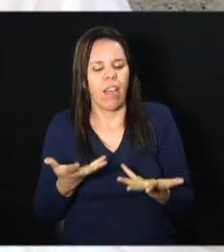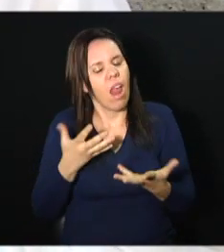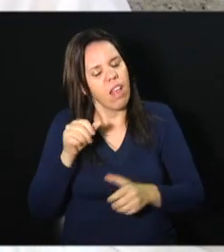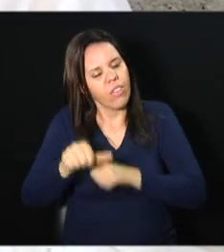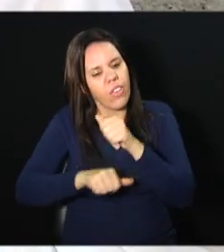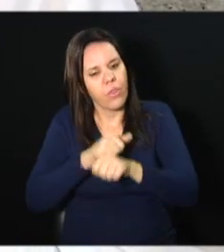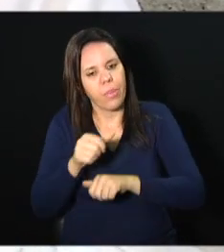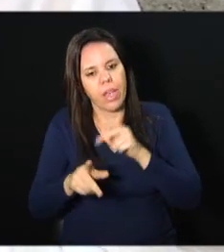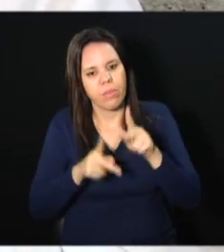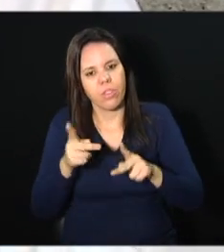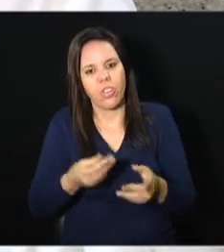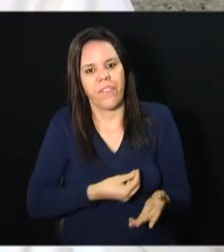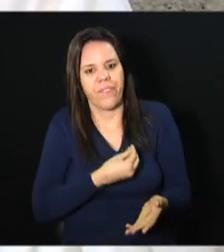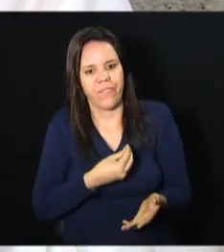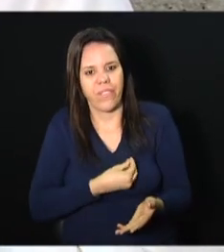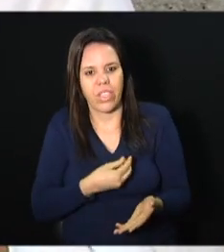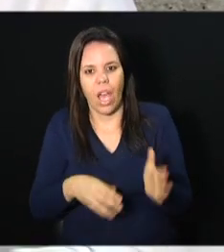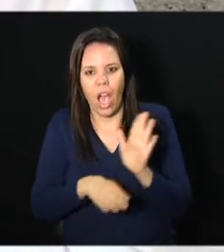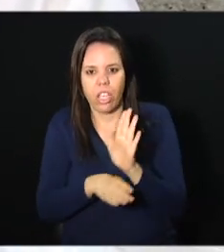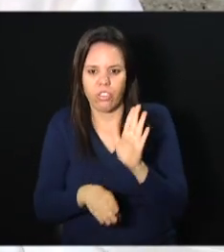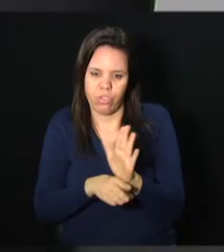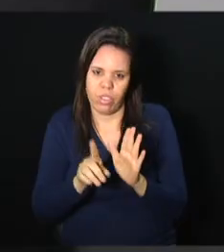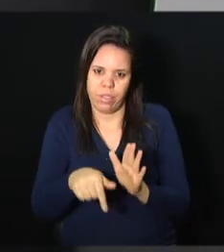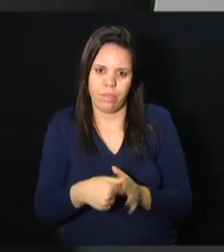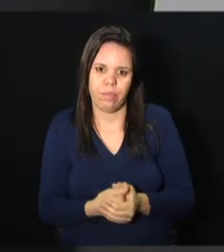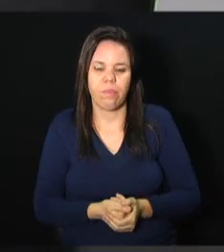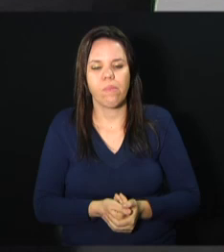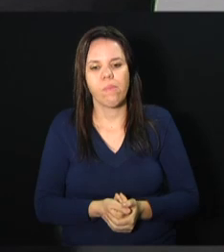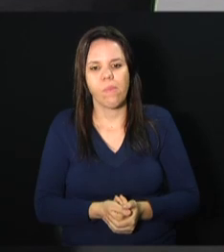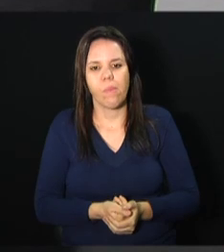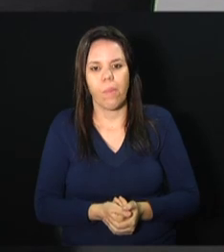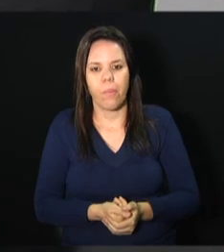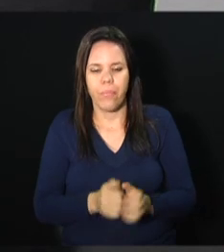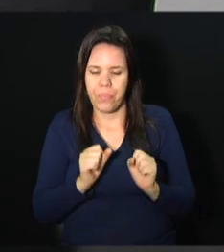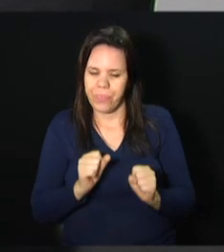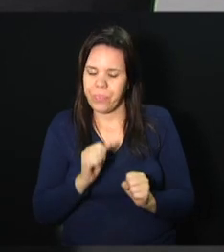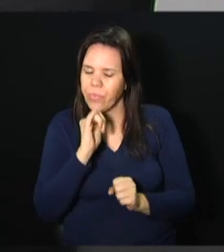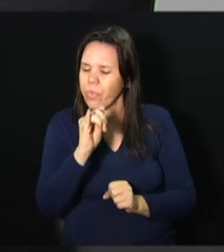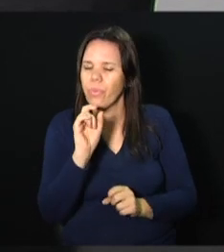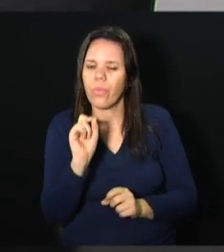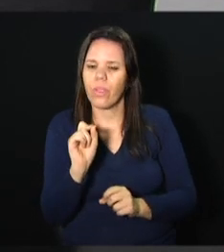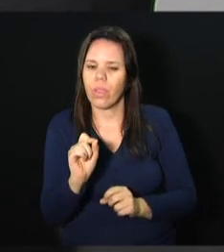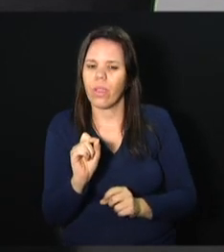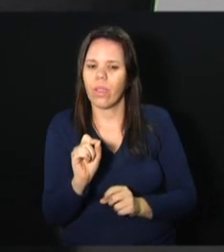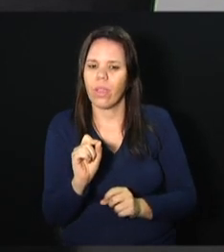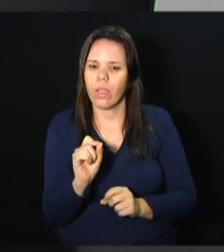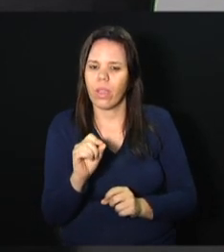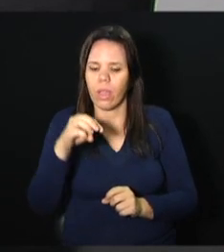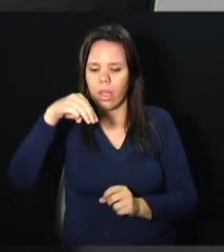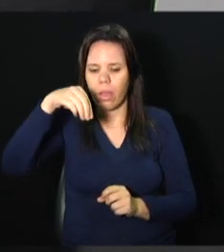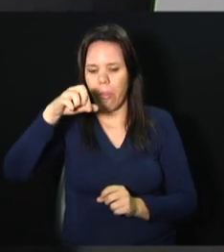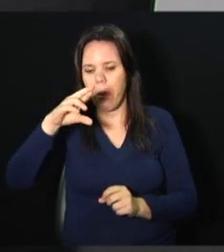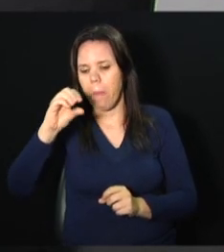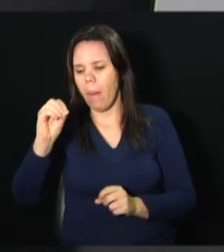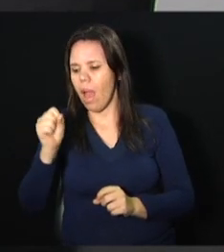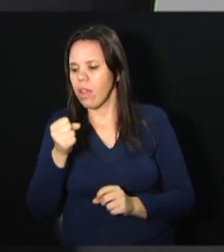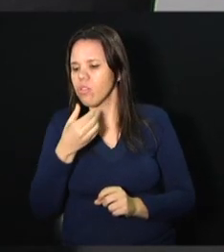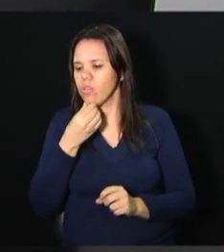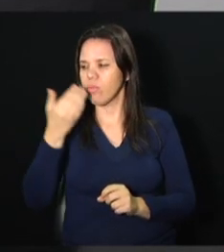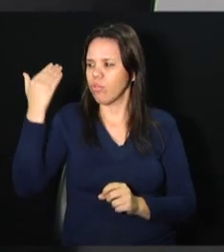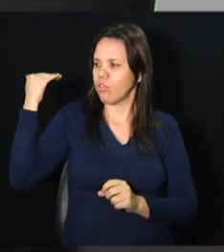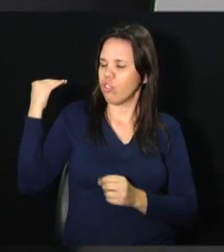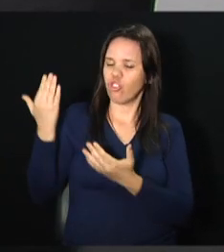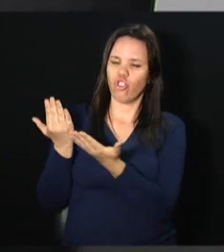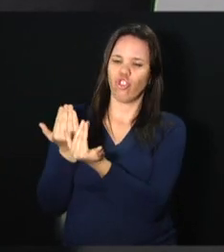transformar vidas, porque na realidade a gente está aqui para isso. A gente pode dizer, então, que aquele Marcos que sonhava e